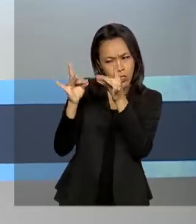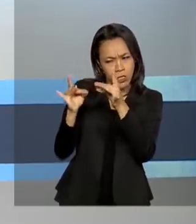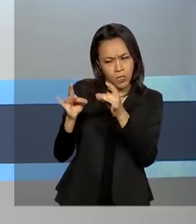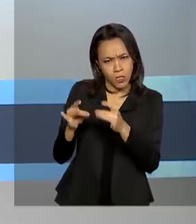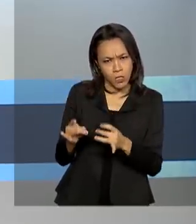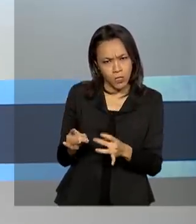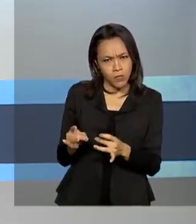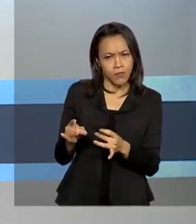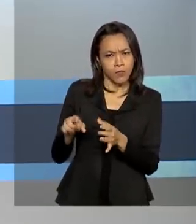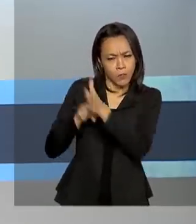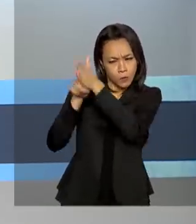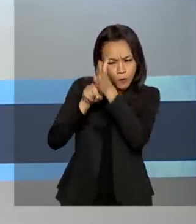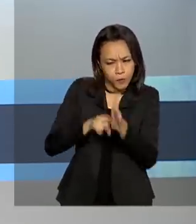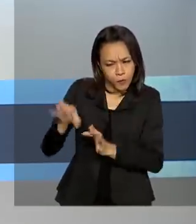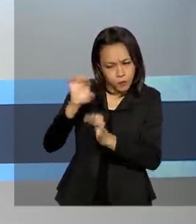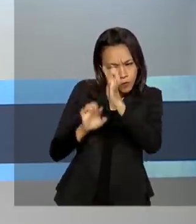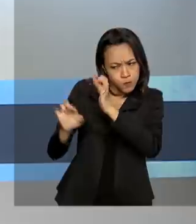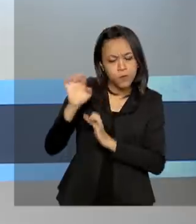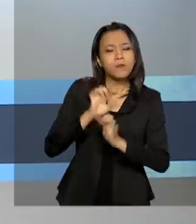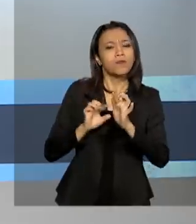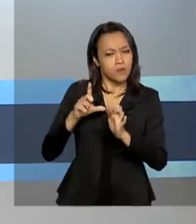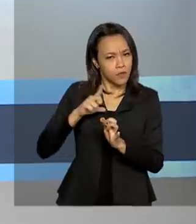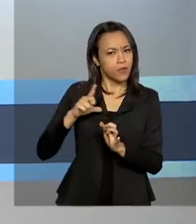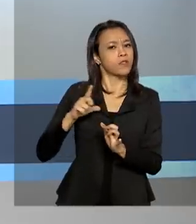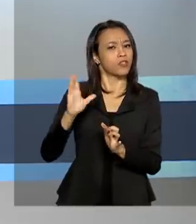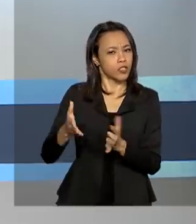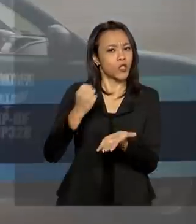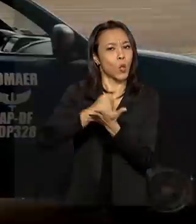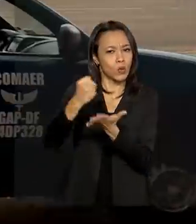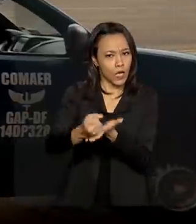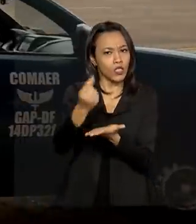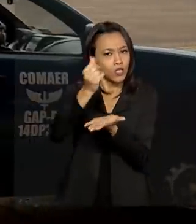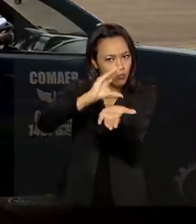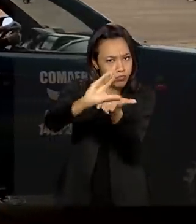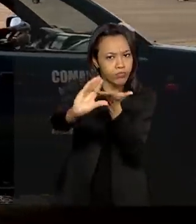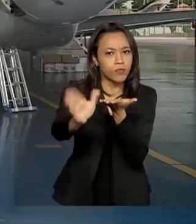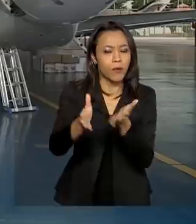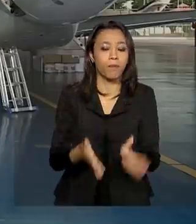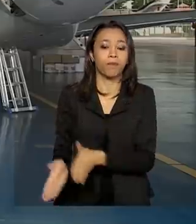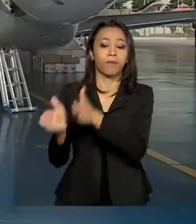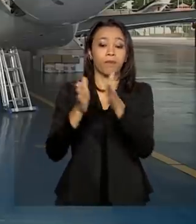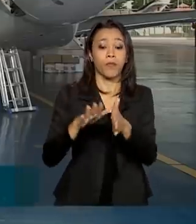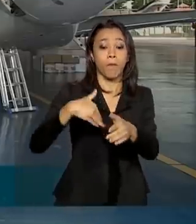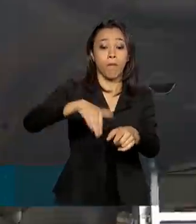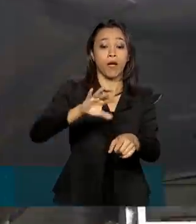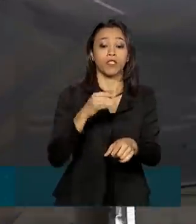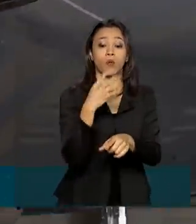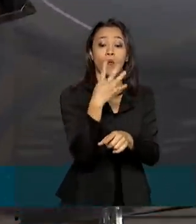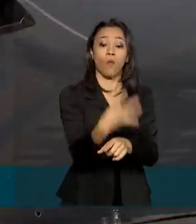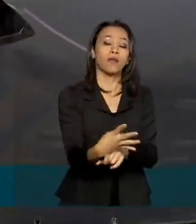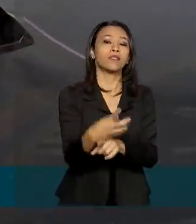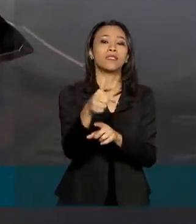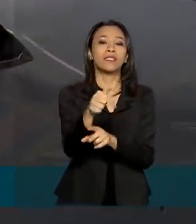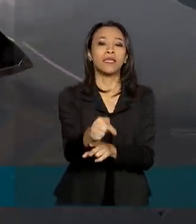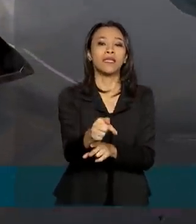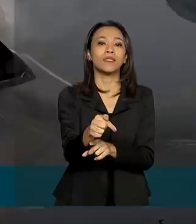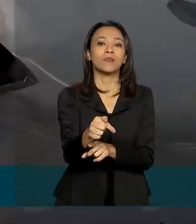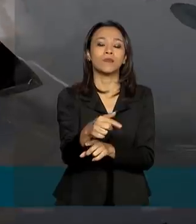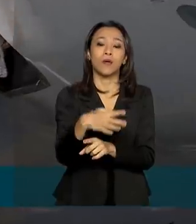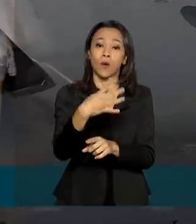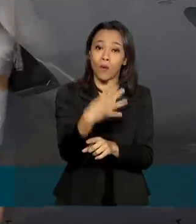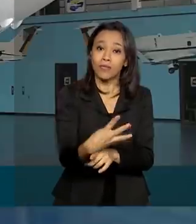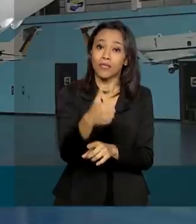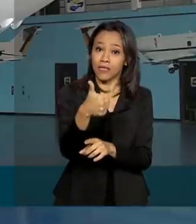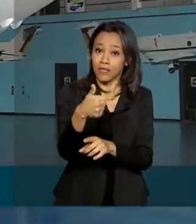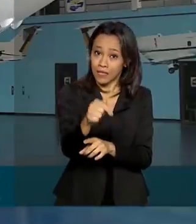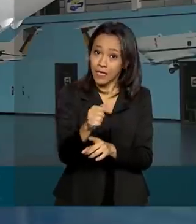feito sobre contratos e recursos liberados. Já são mais de 417 bilhões de reais em